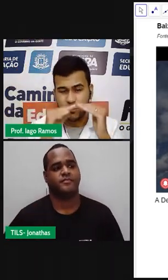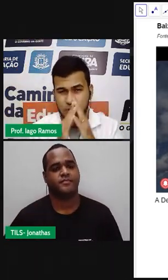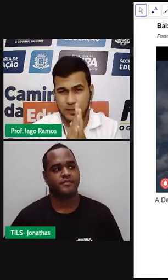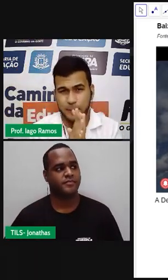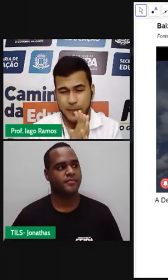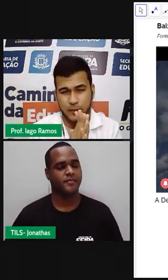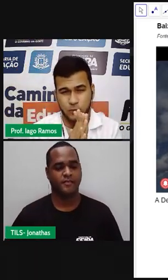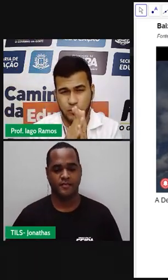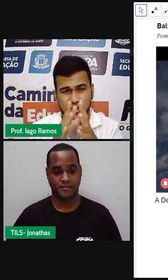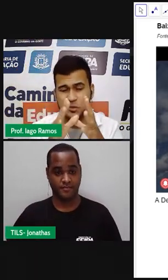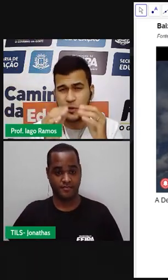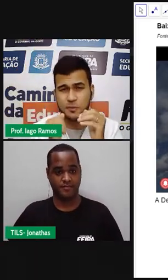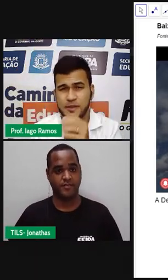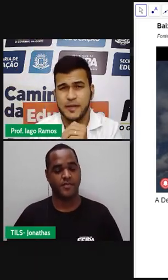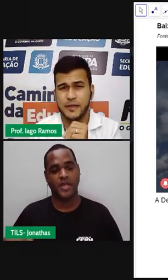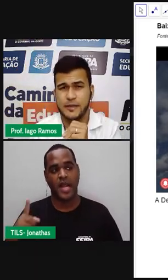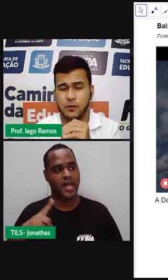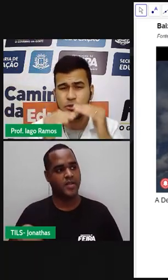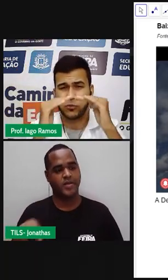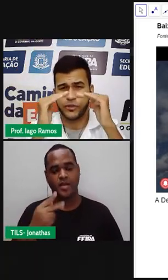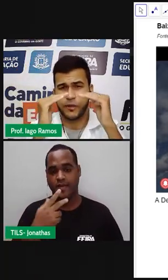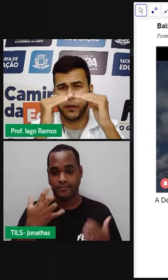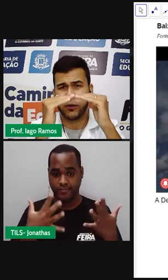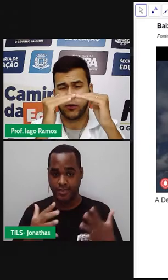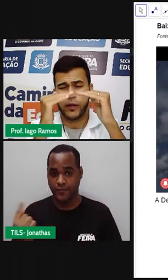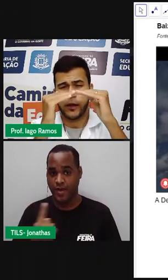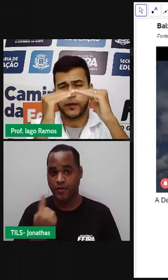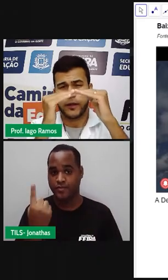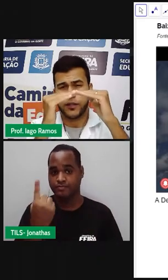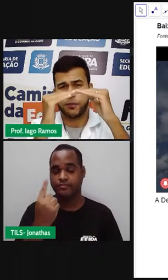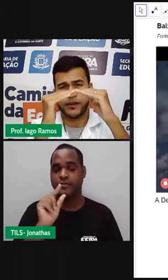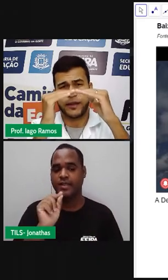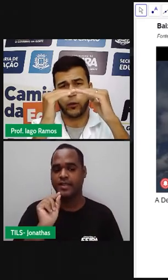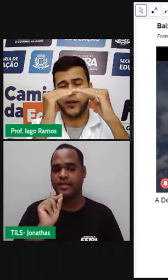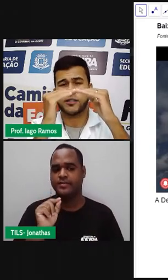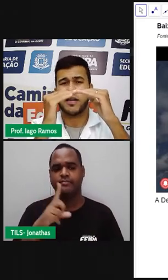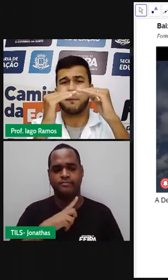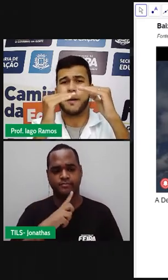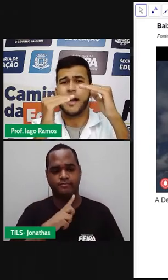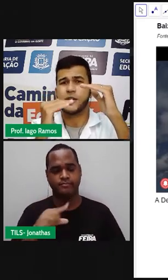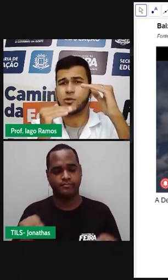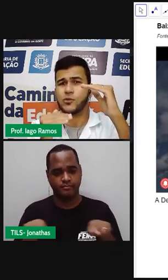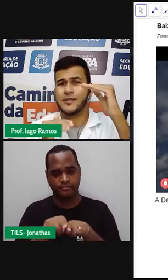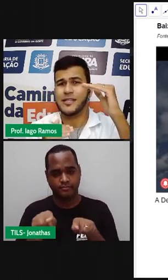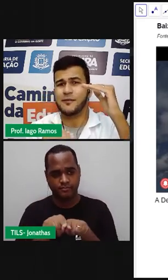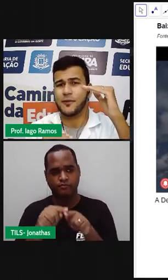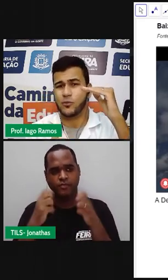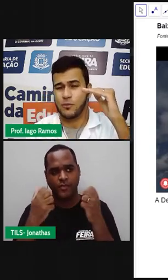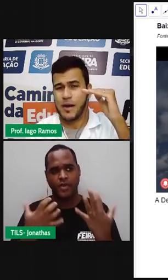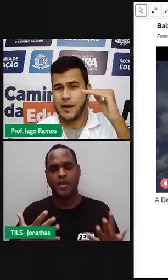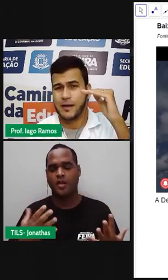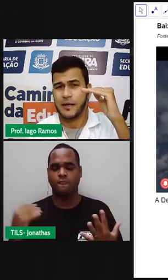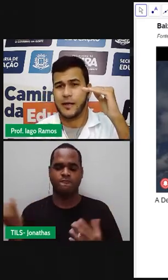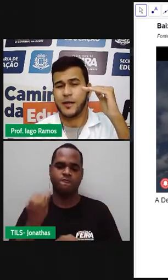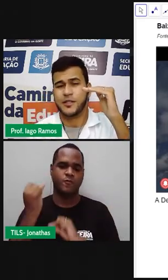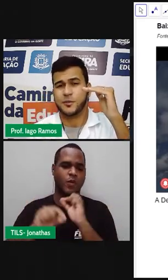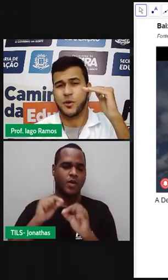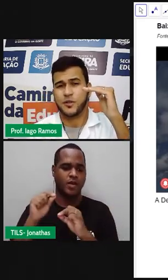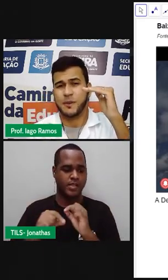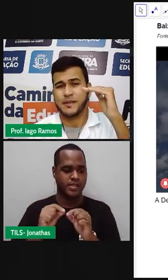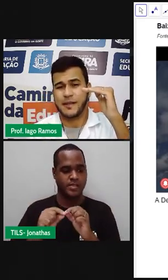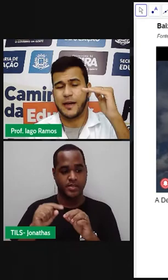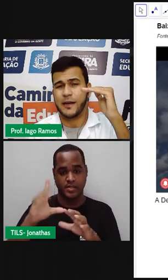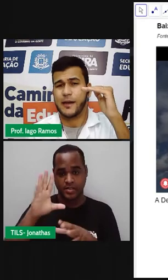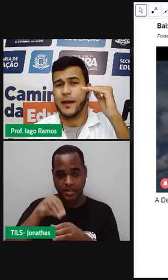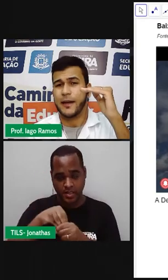pensando na temperatura, a gente pode pensar isso em altitude também. Bem, se a gente pensar o que está abaixo do nível do mar, a gente